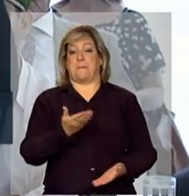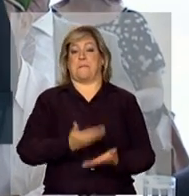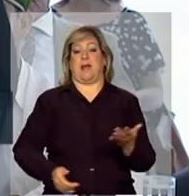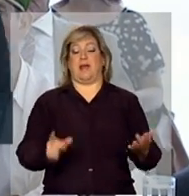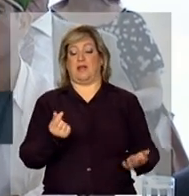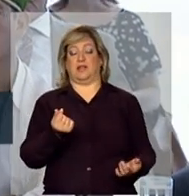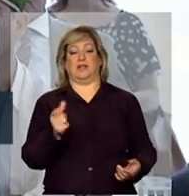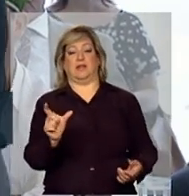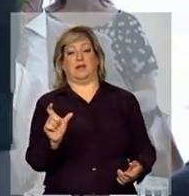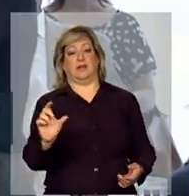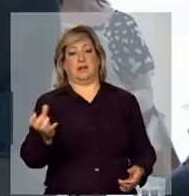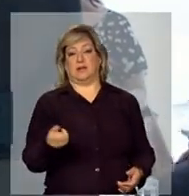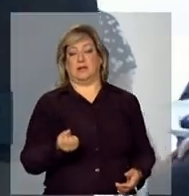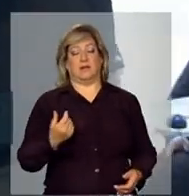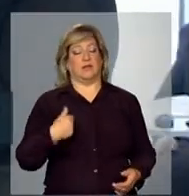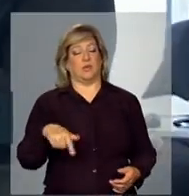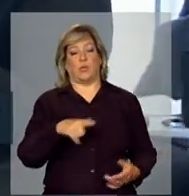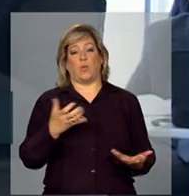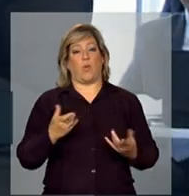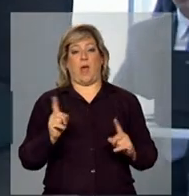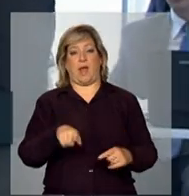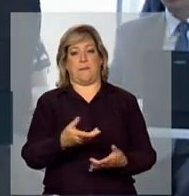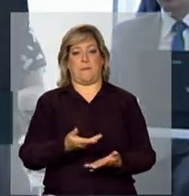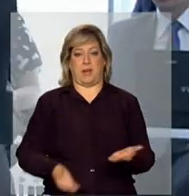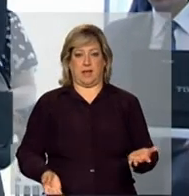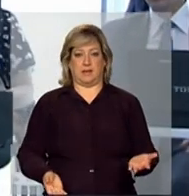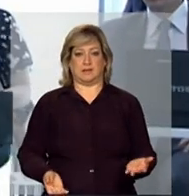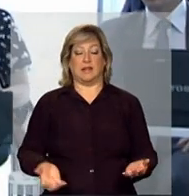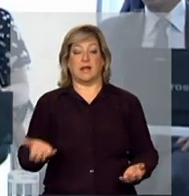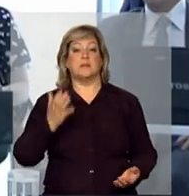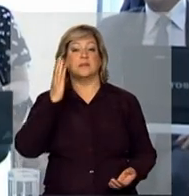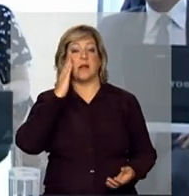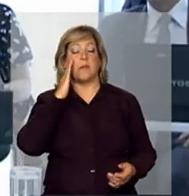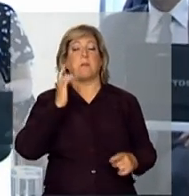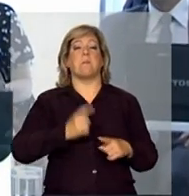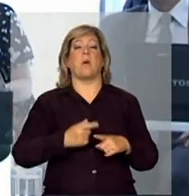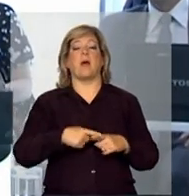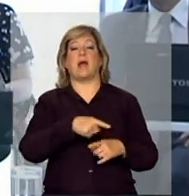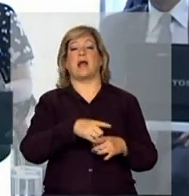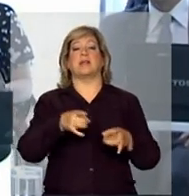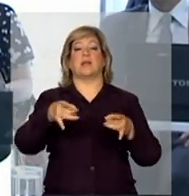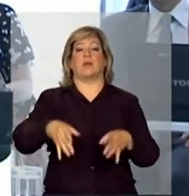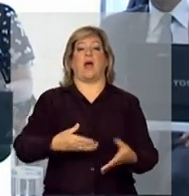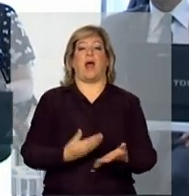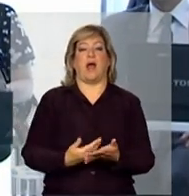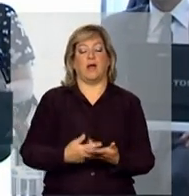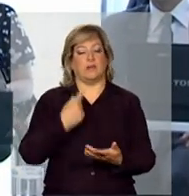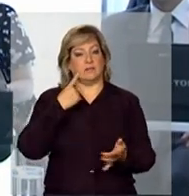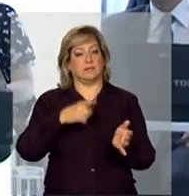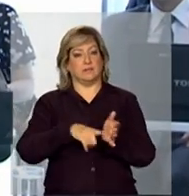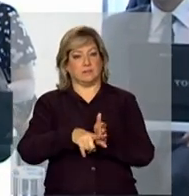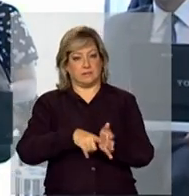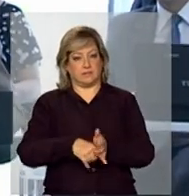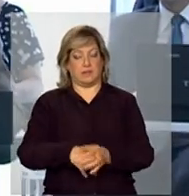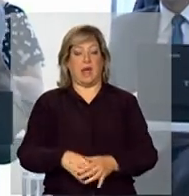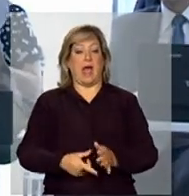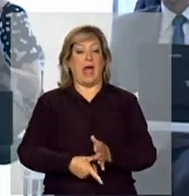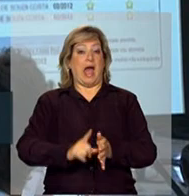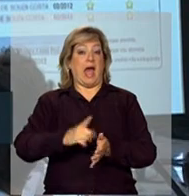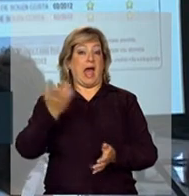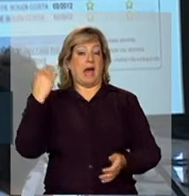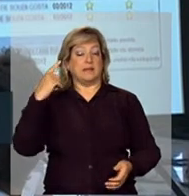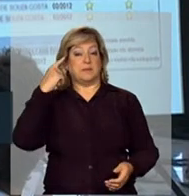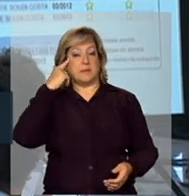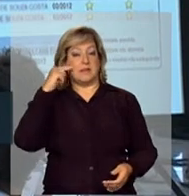precisamos saber por que ela saiu de sala de aula. Esse trabalho, que não era feito, antes se verificava se a criança tinha sido matriculada ou não,